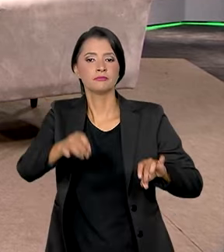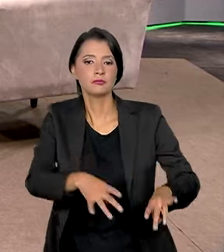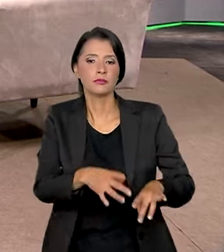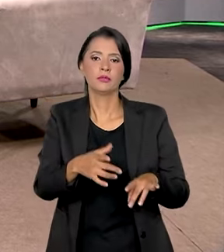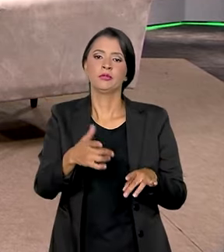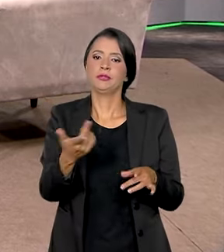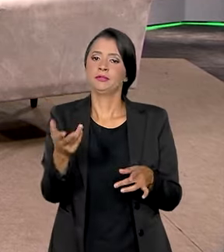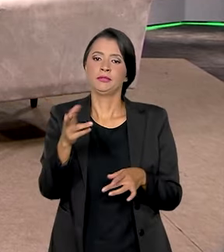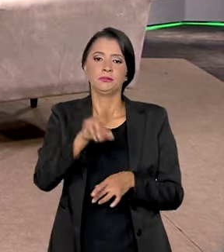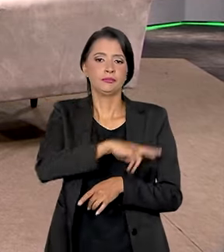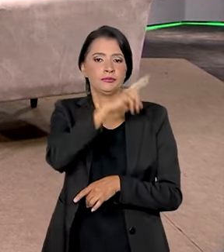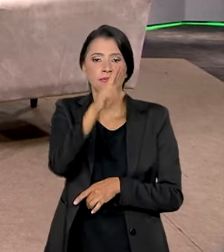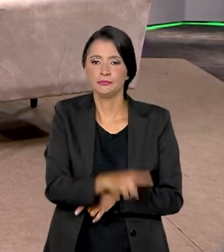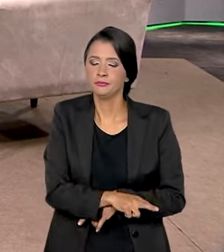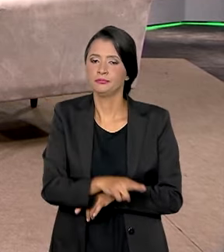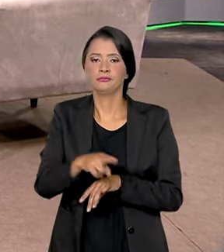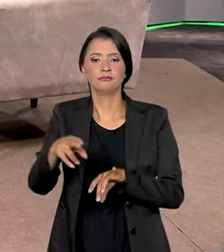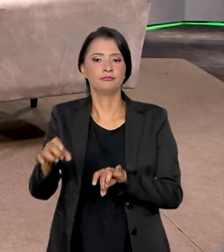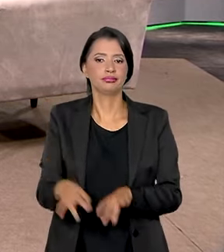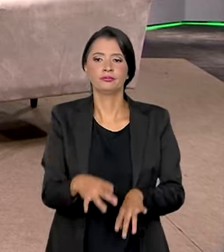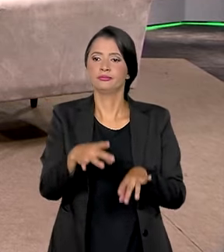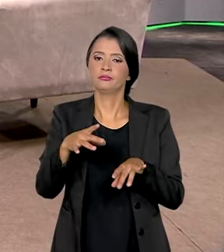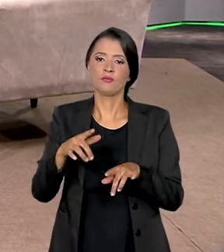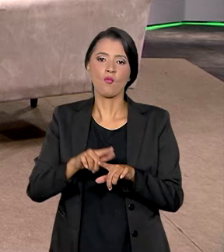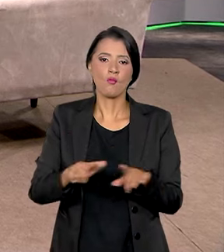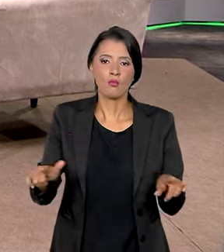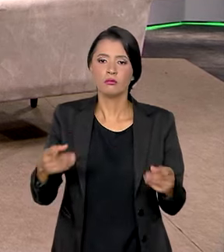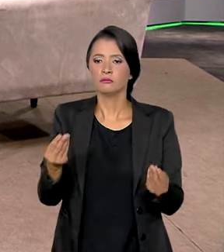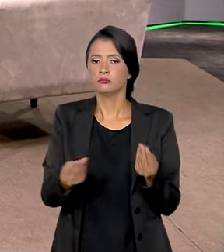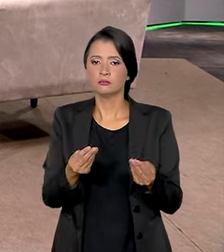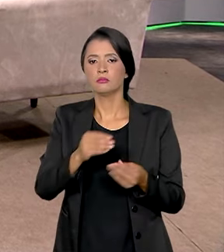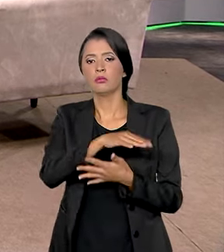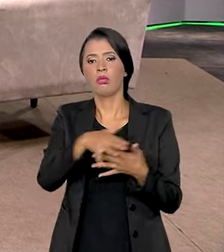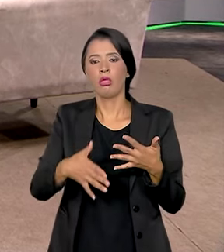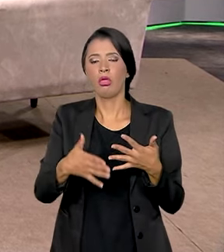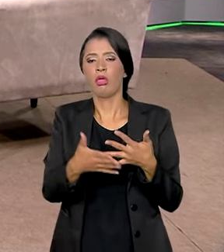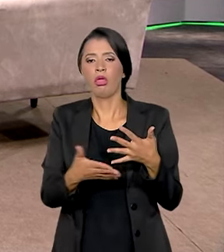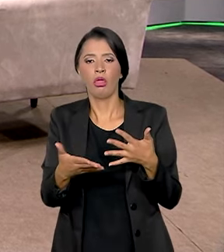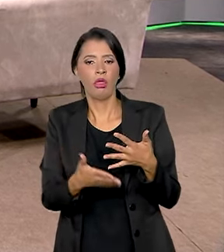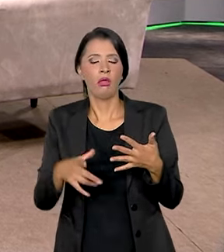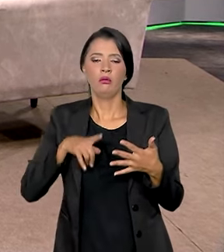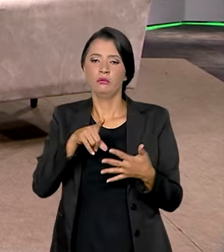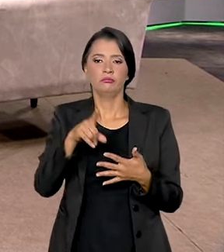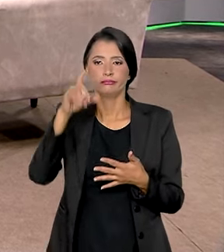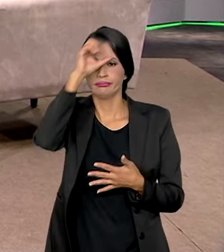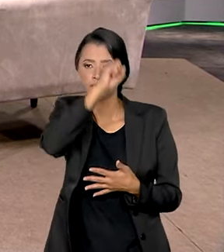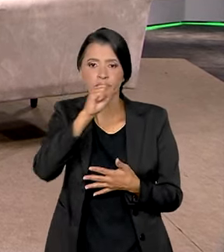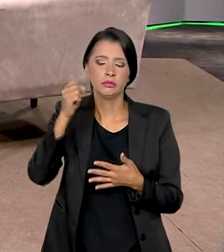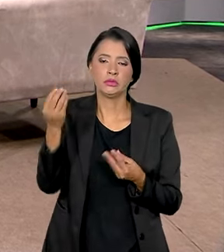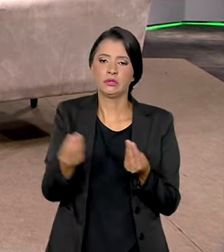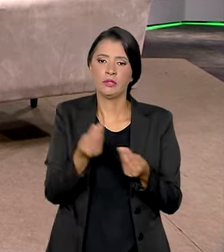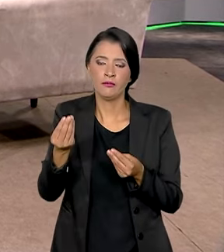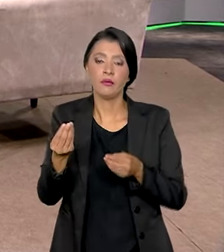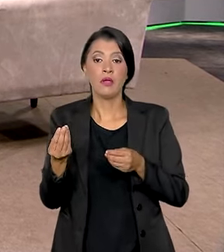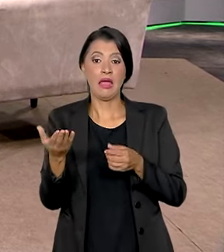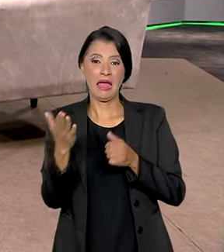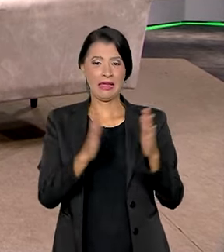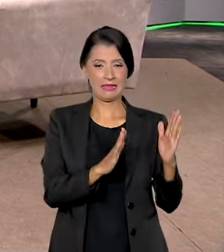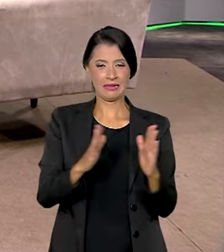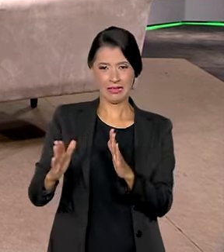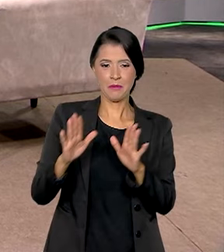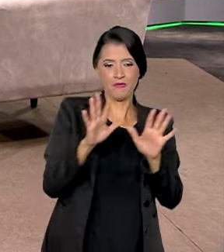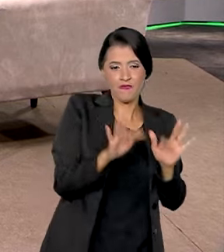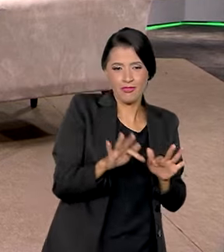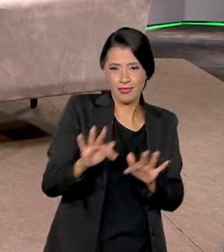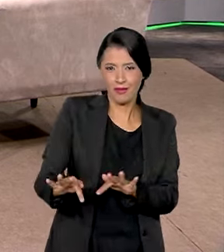repetência, evasão, baixos níveis de aprendizagem nas etapas,